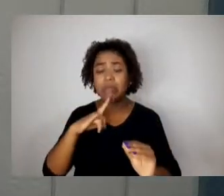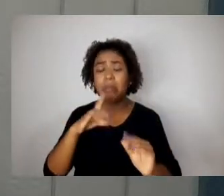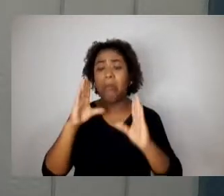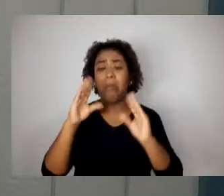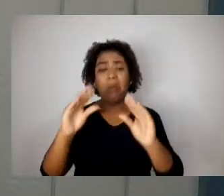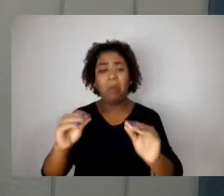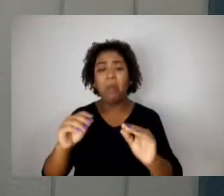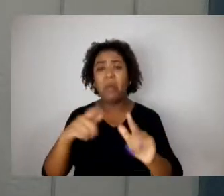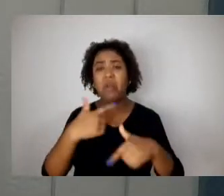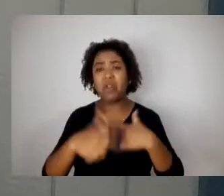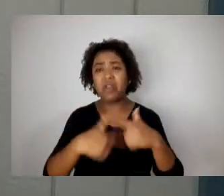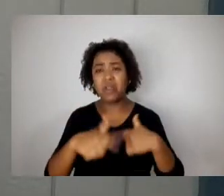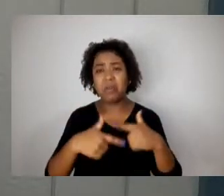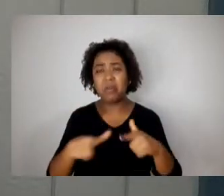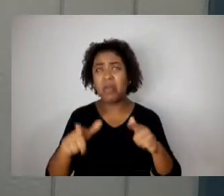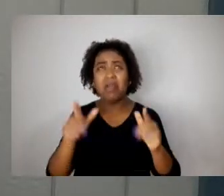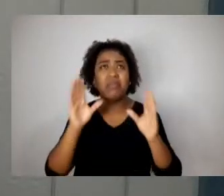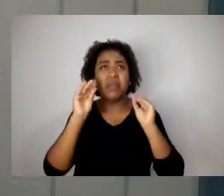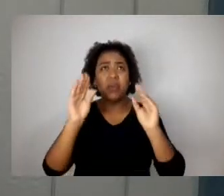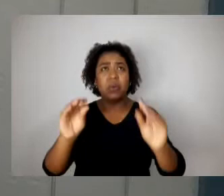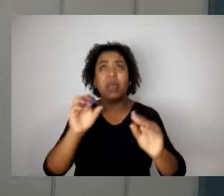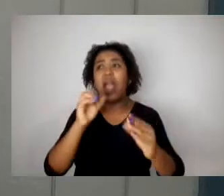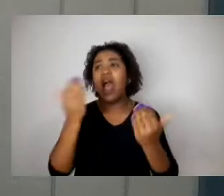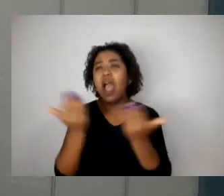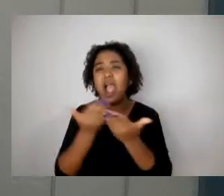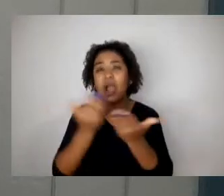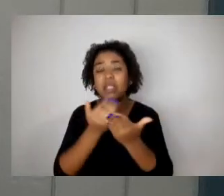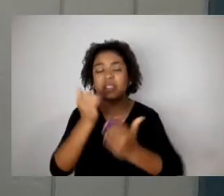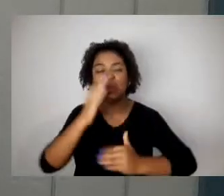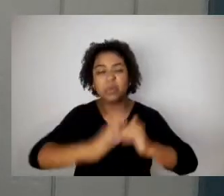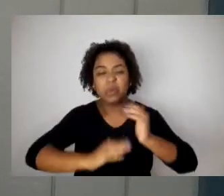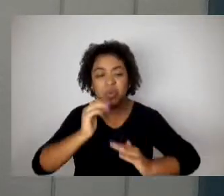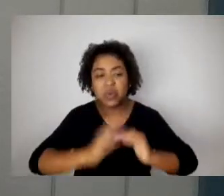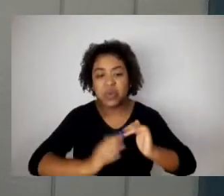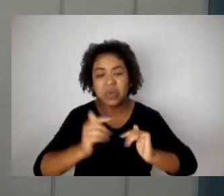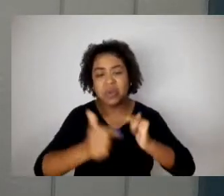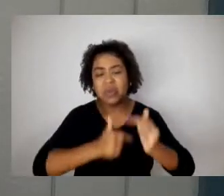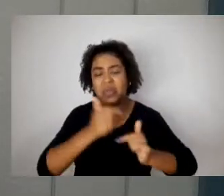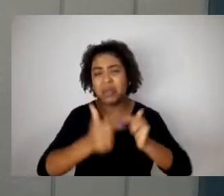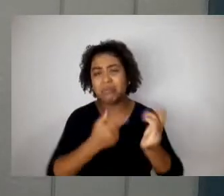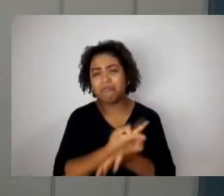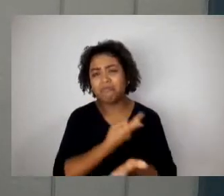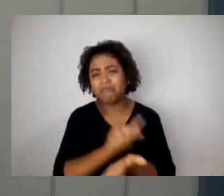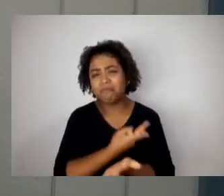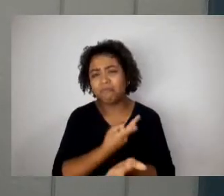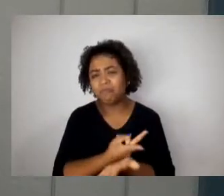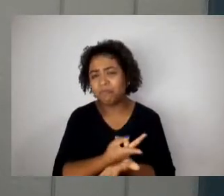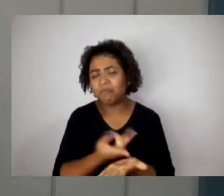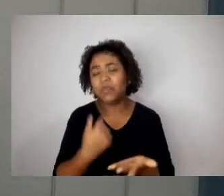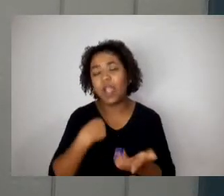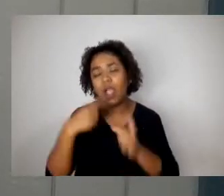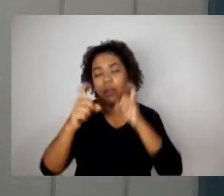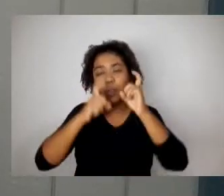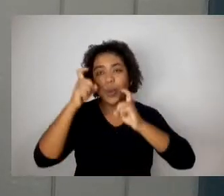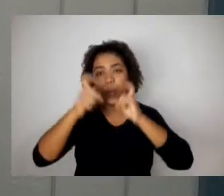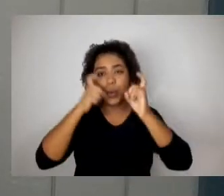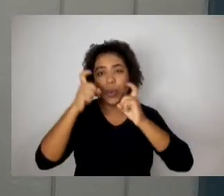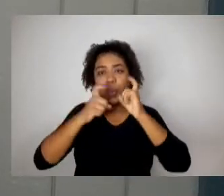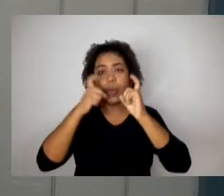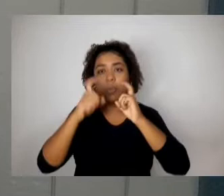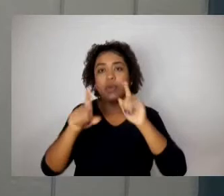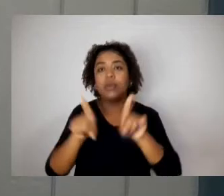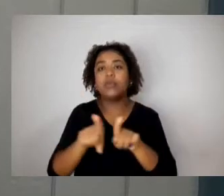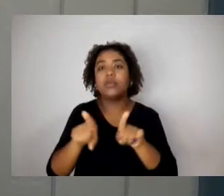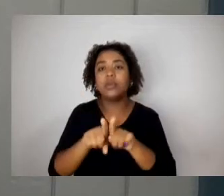incorreta. Não é isso? Quero agradecer a todos os vereadores, quero agradecer o Cido que retirou o pedido e o Cido. Apesar